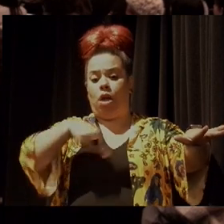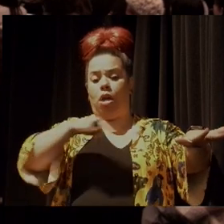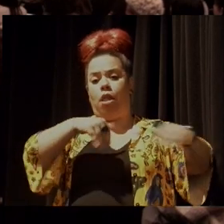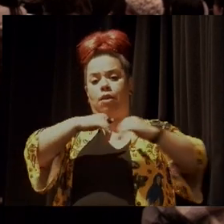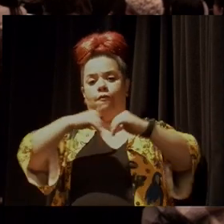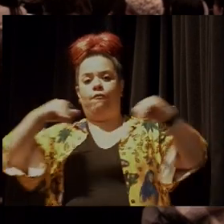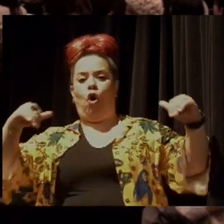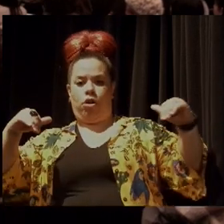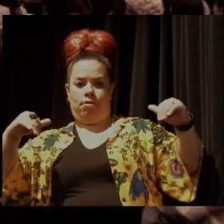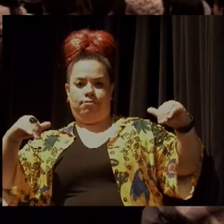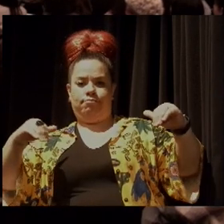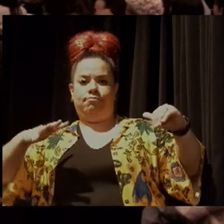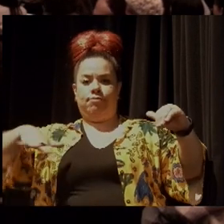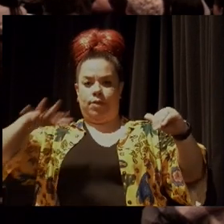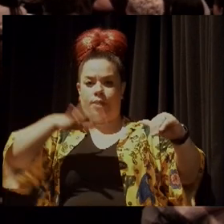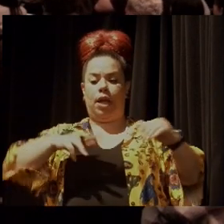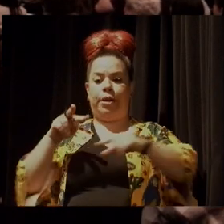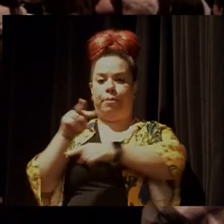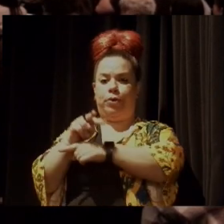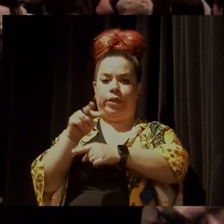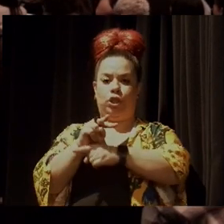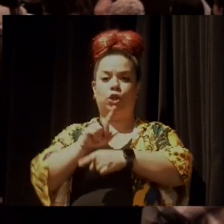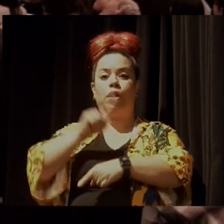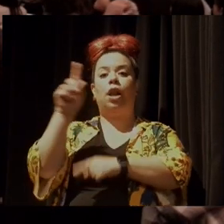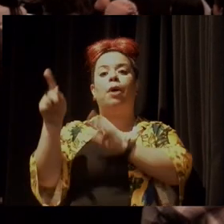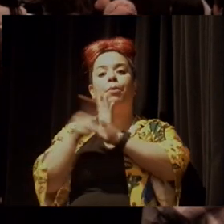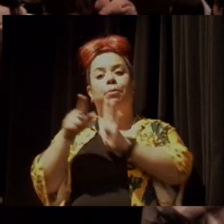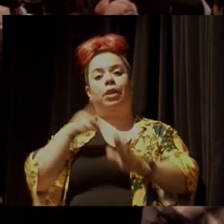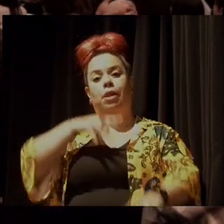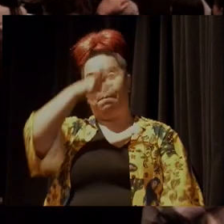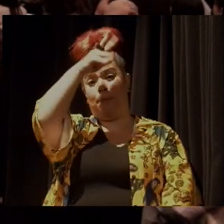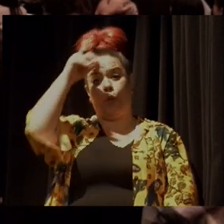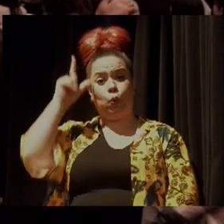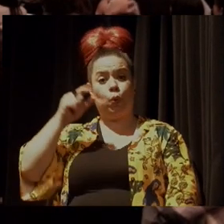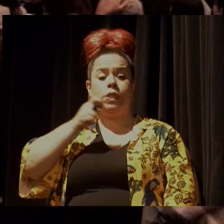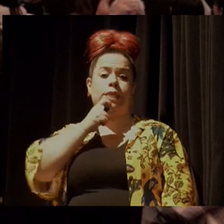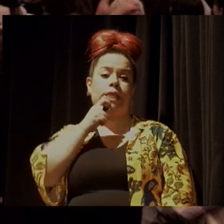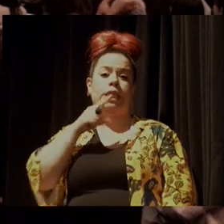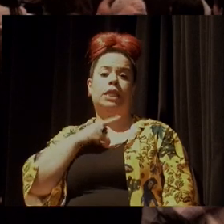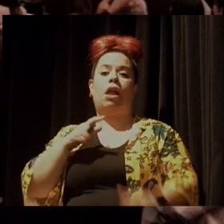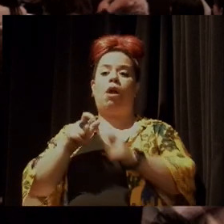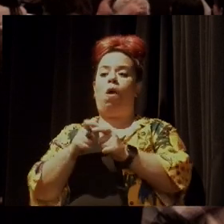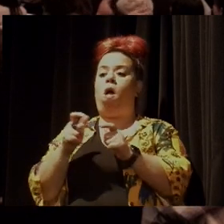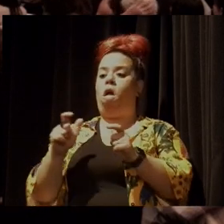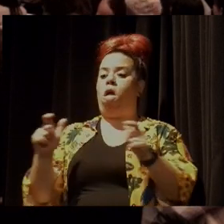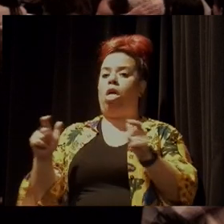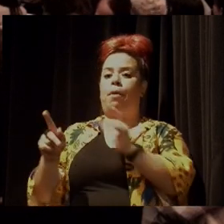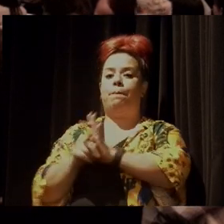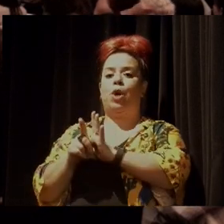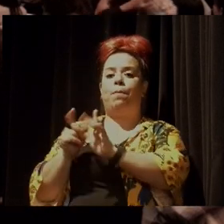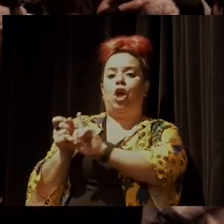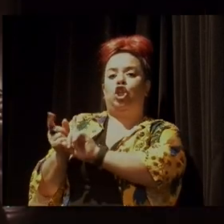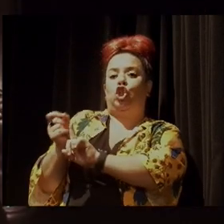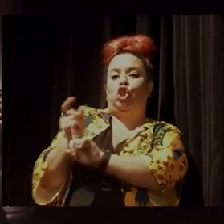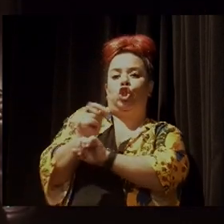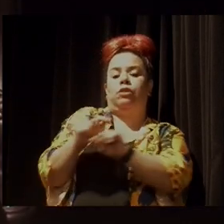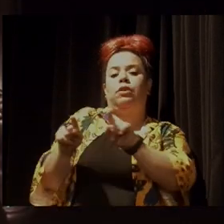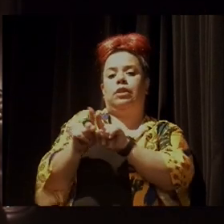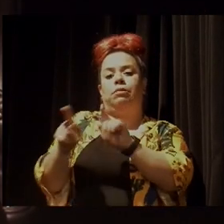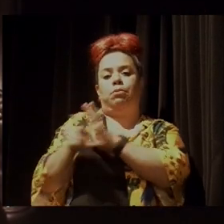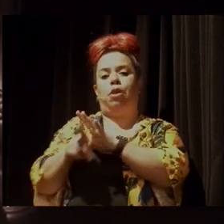dessa área protegida, e numa região do Mato Grosso, de alta expansão de soja e de pecuária.